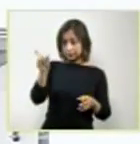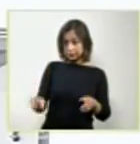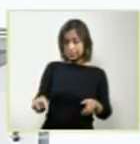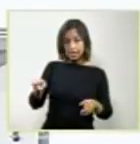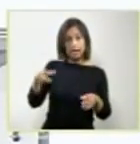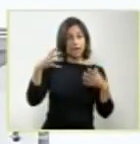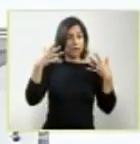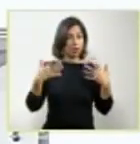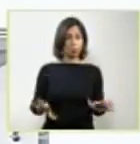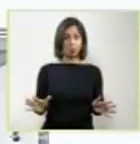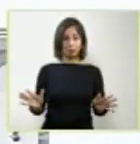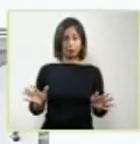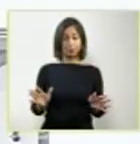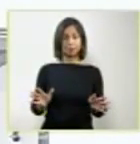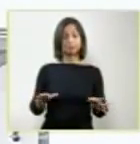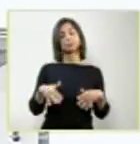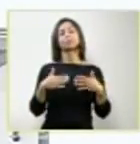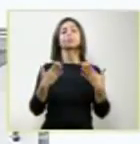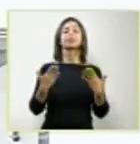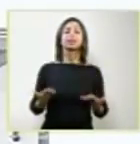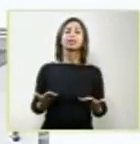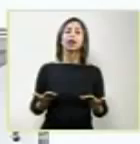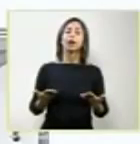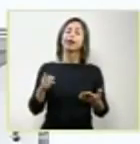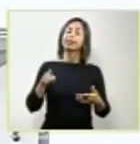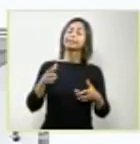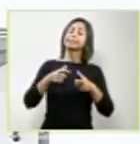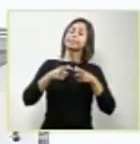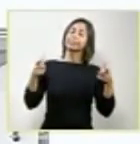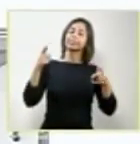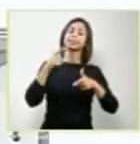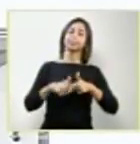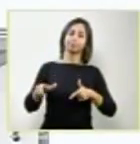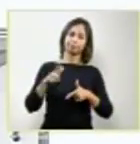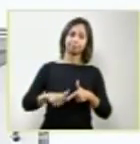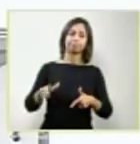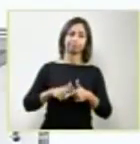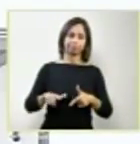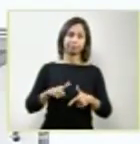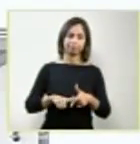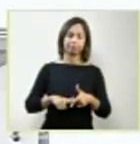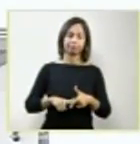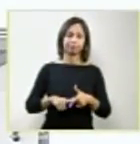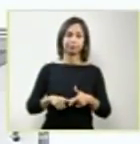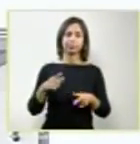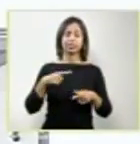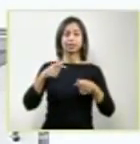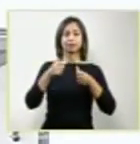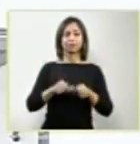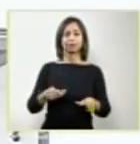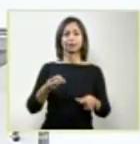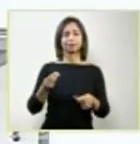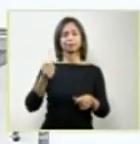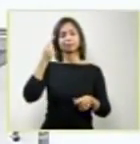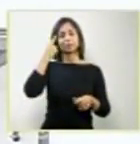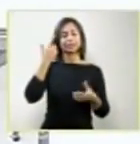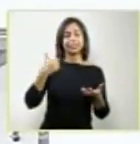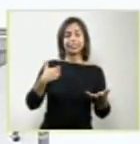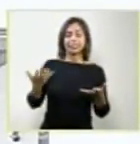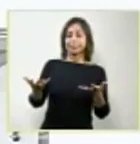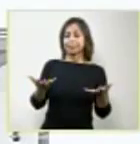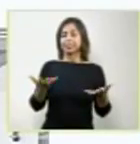isso. E aí, esse é o grande problema, ficamos absolutamente reféns